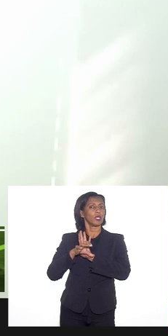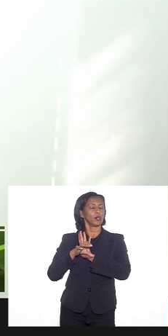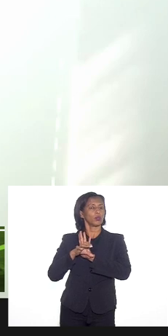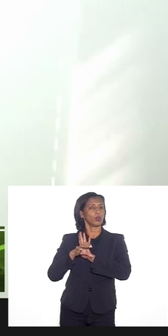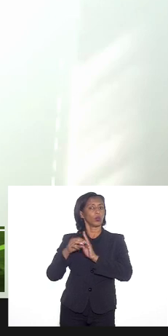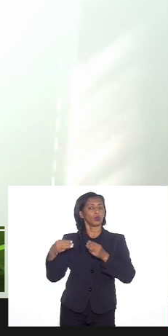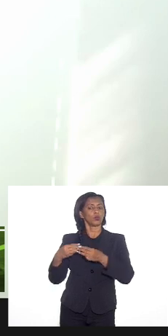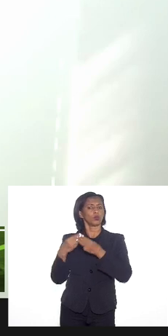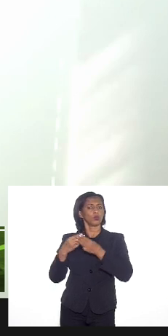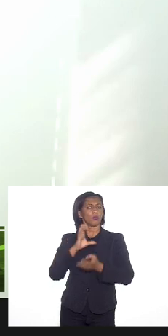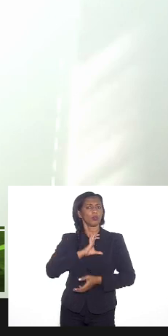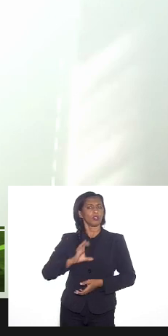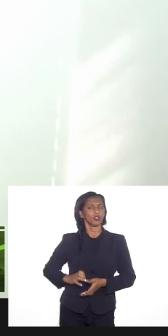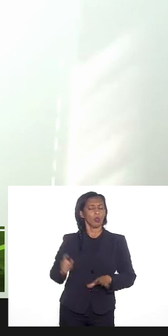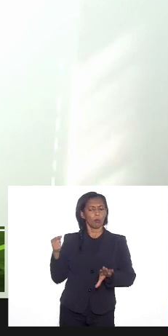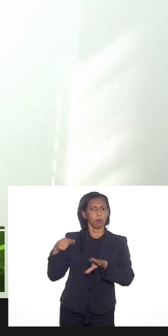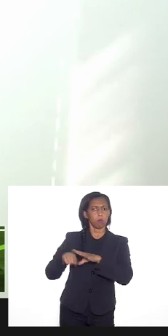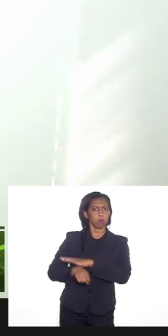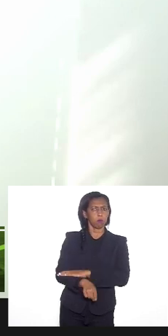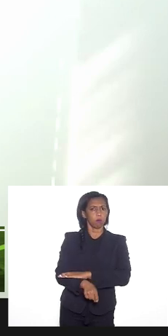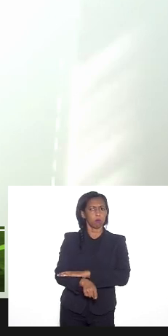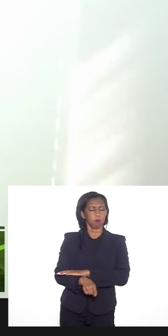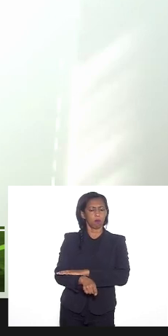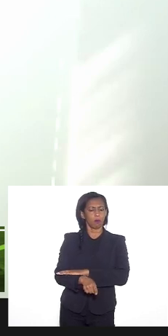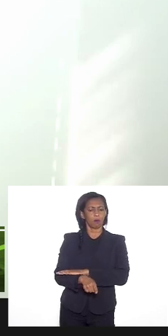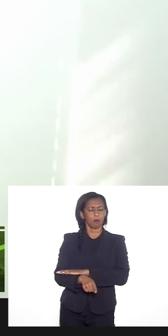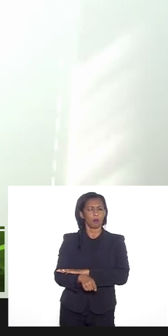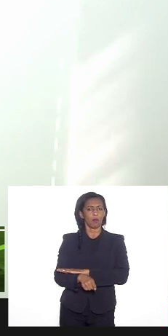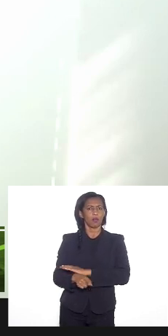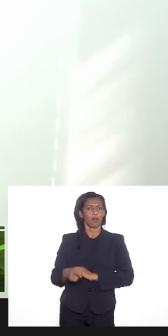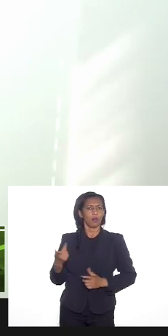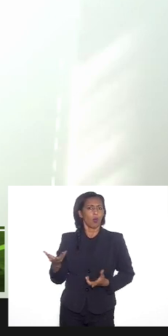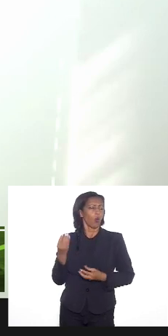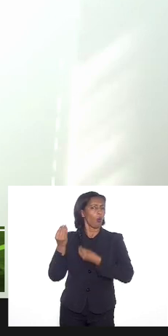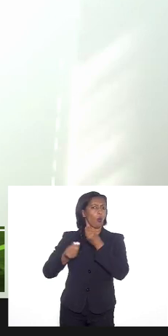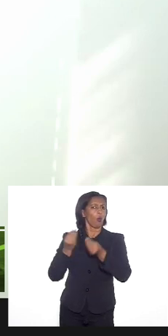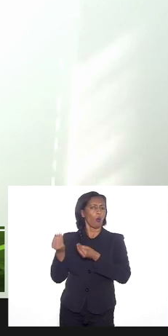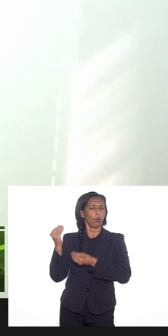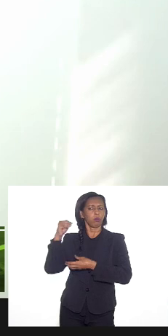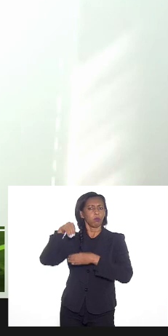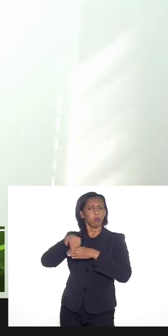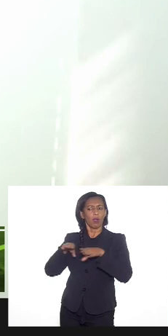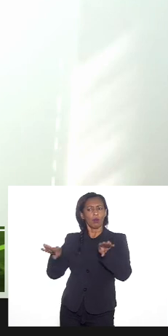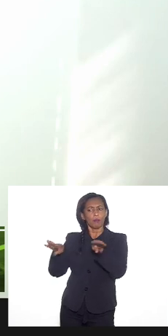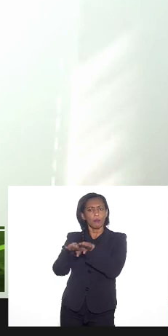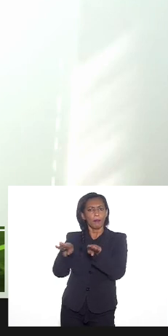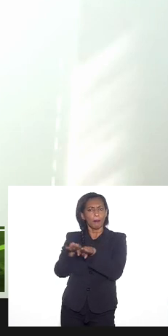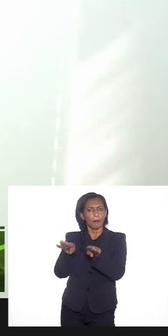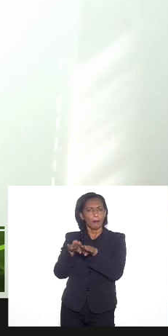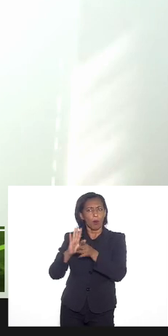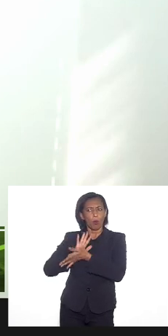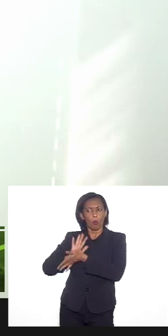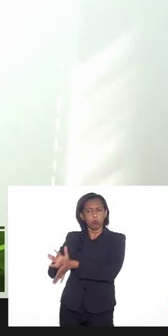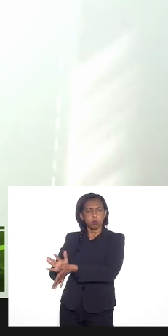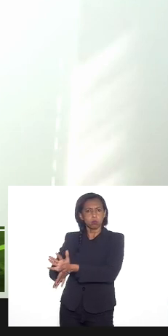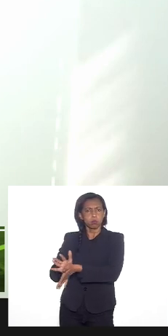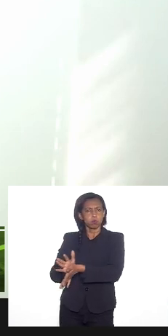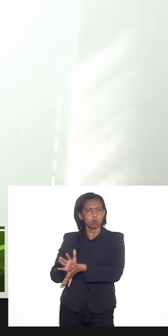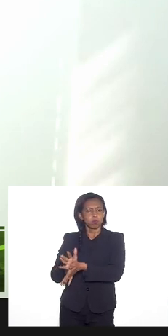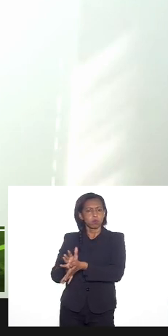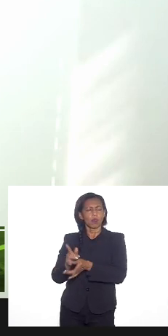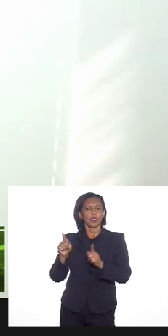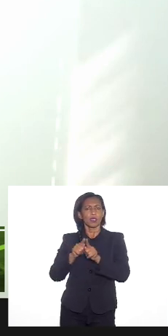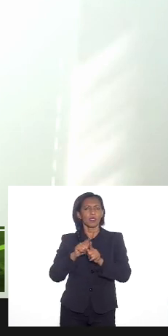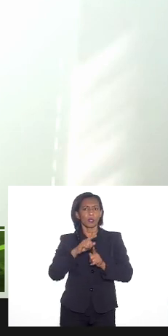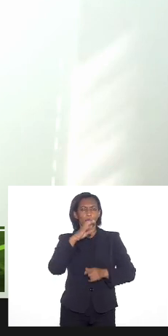que embute ou profunda em congruência como colocar no mesmo patamar o opressor e o oprimido se